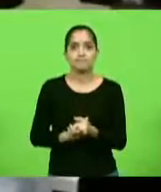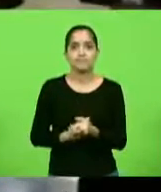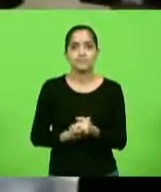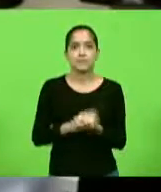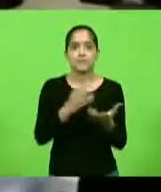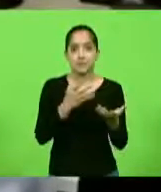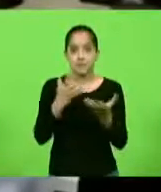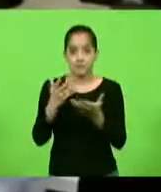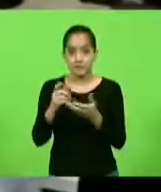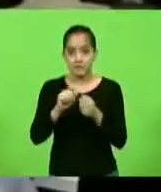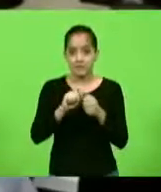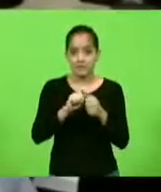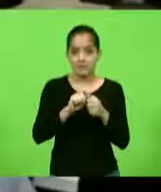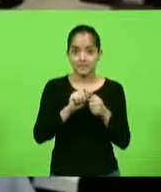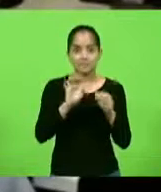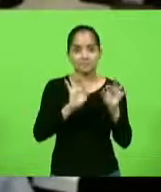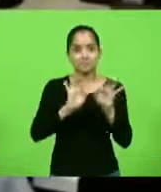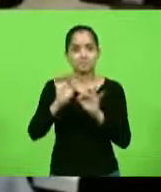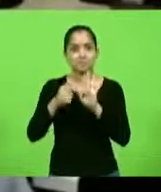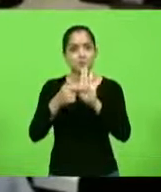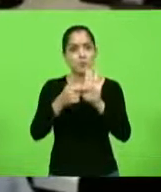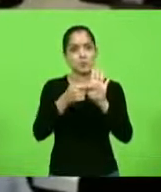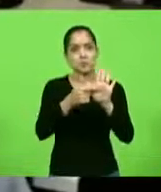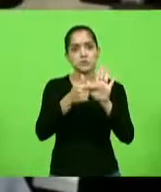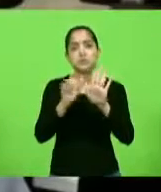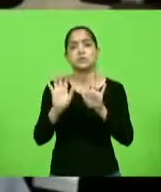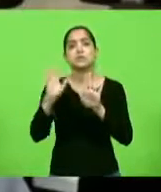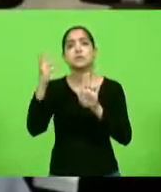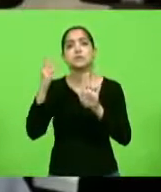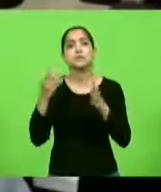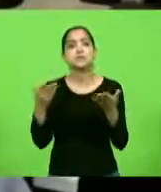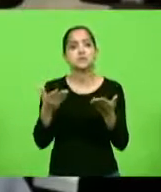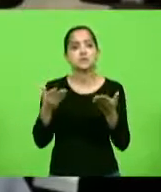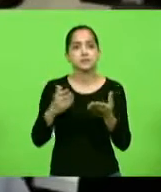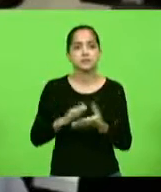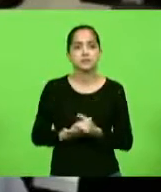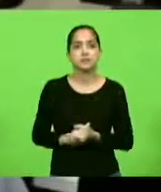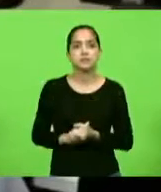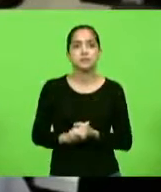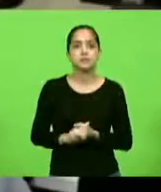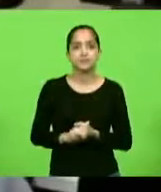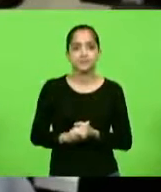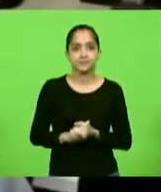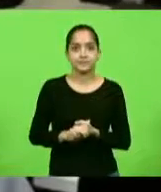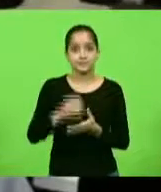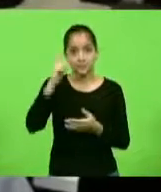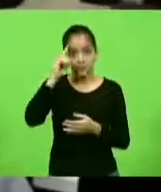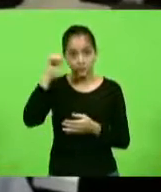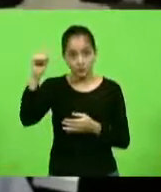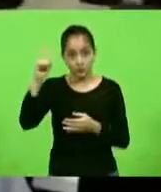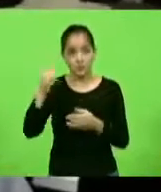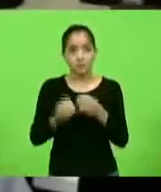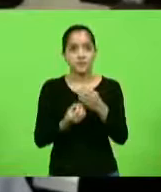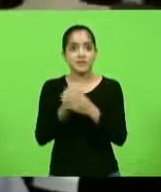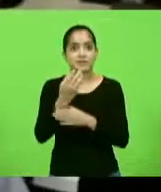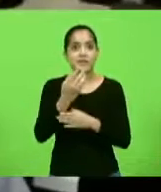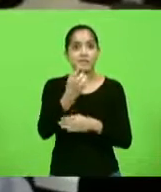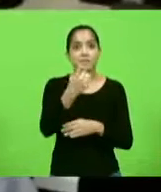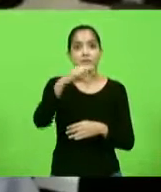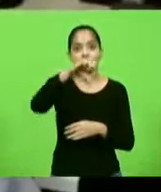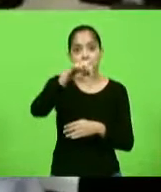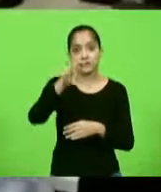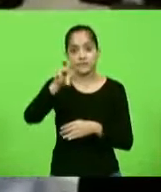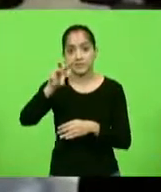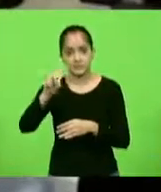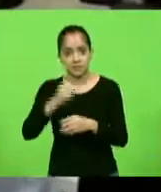uma resenha de tudo o que está acontecendo. A data foi criada em 1950 e marca